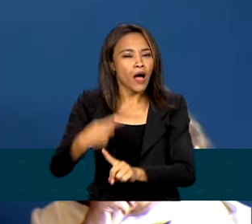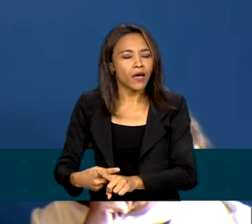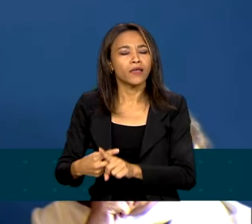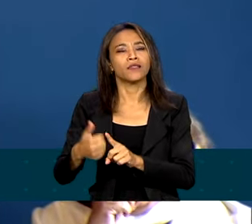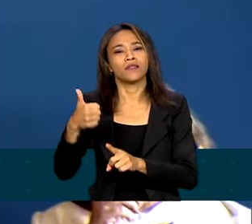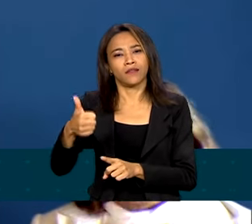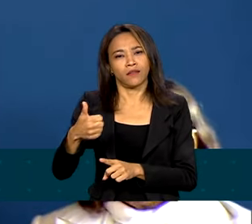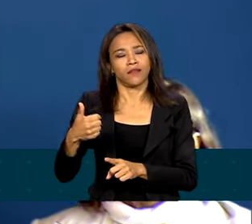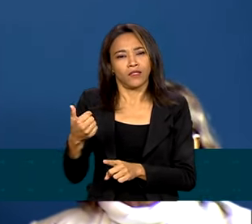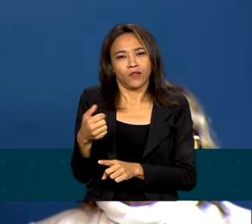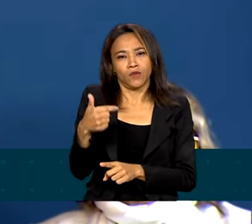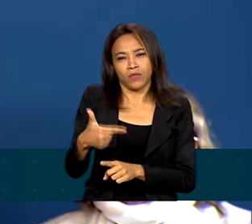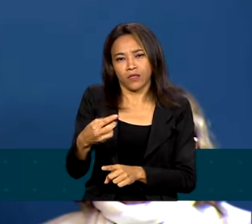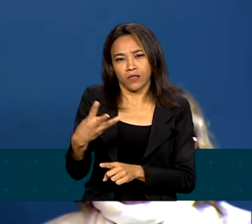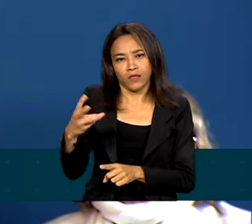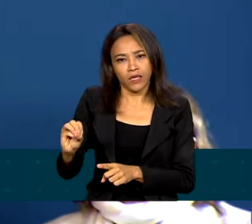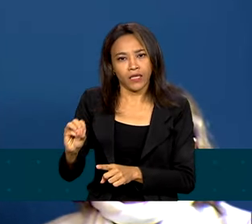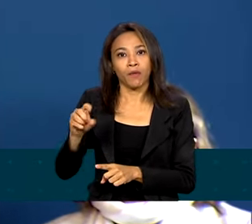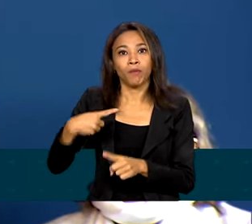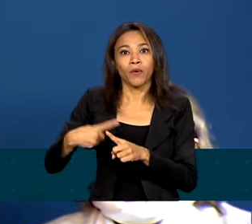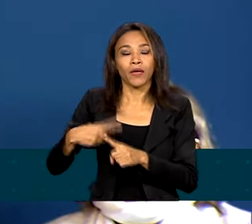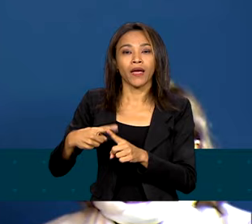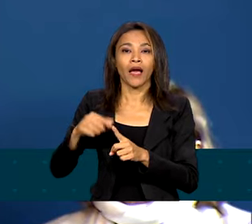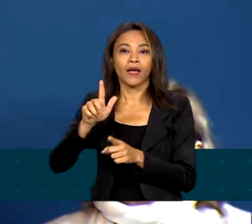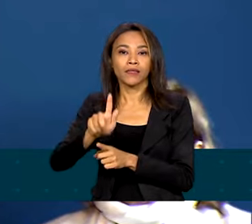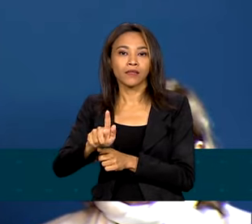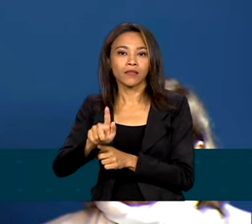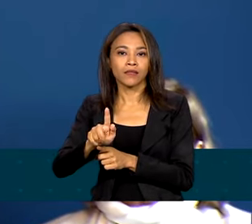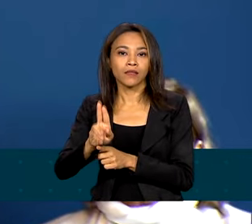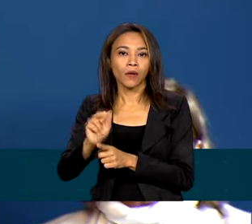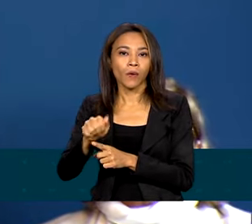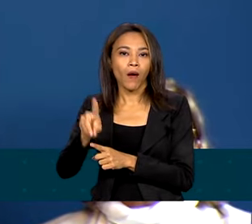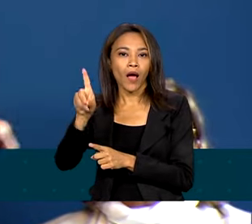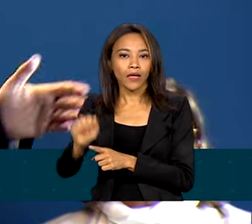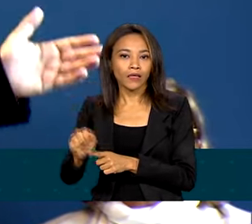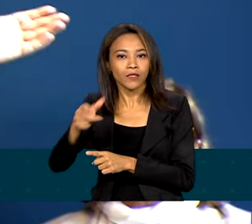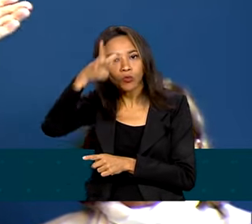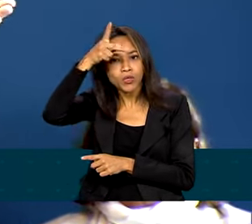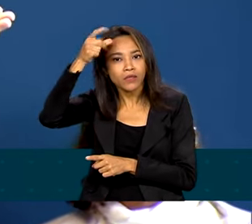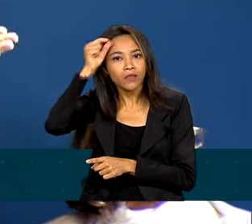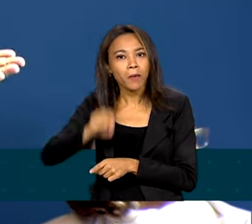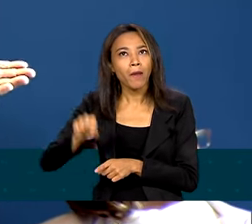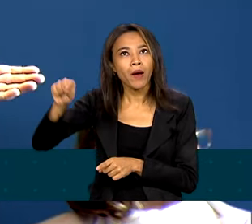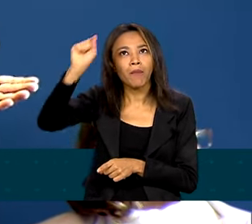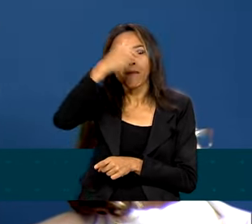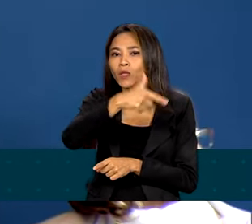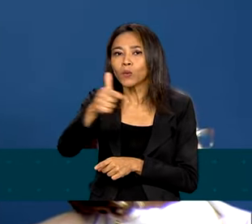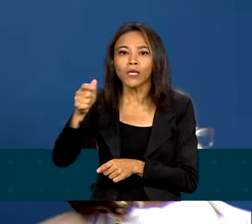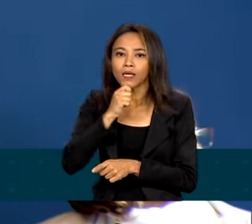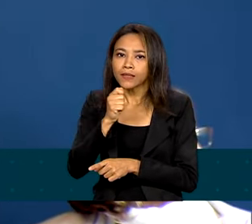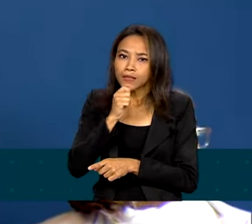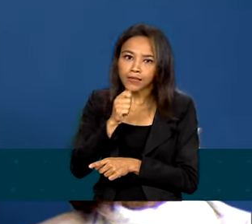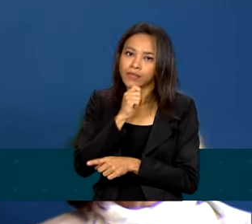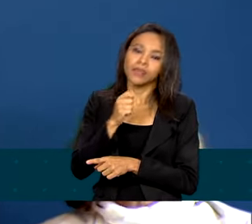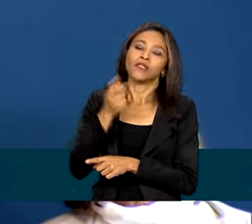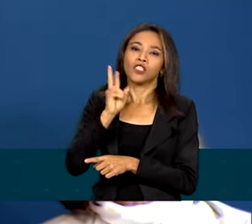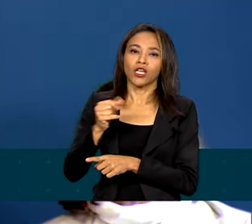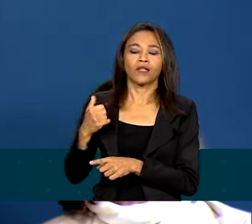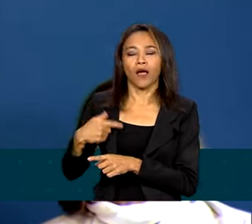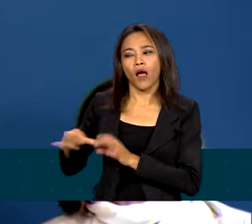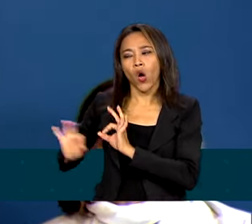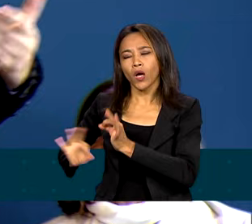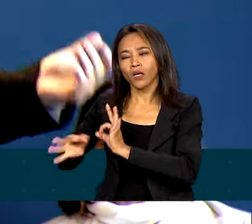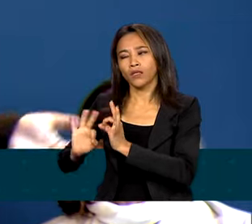municipais não foram inicialmente atendidas. Tadeu já está com a determinação de compra, junto com a Tamires.